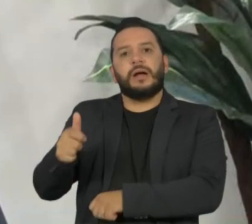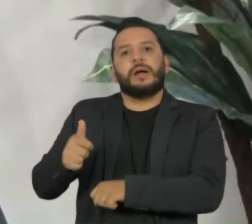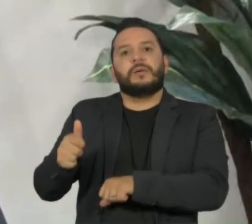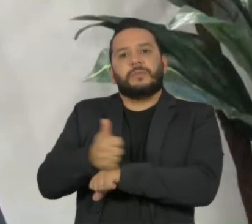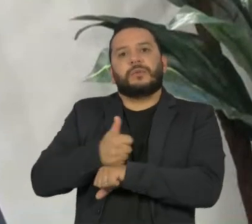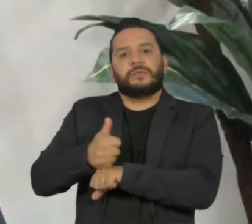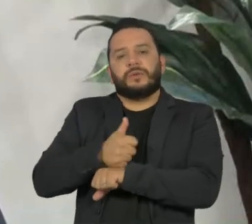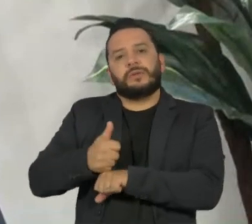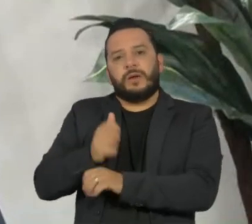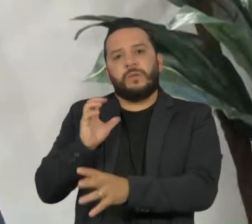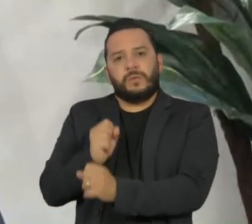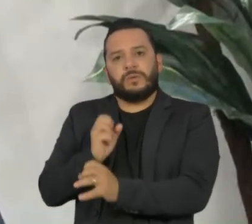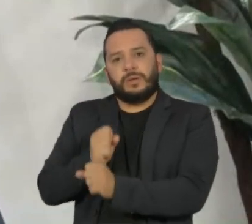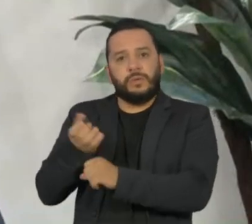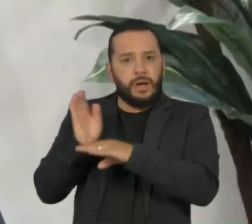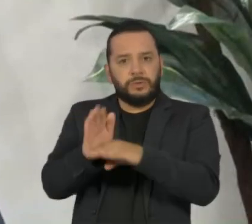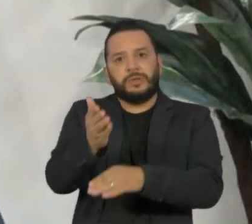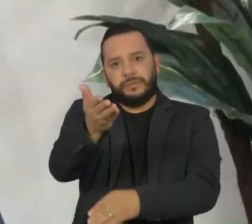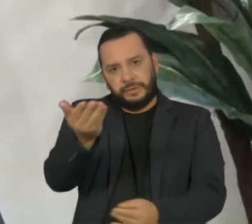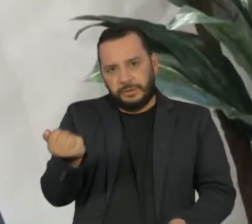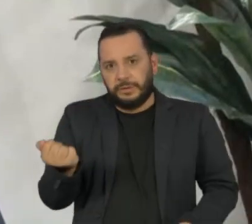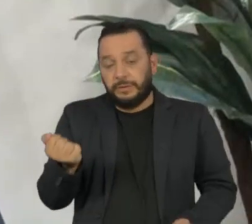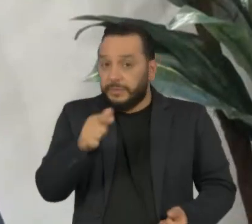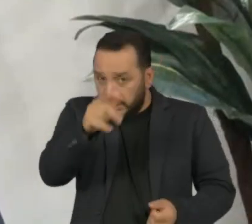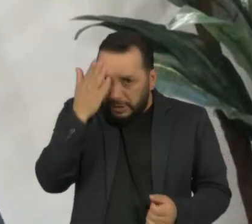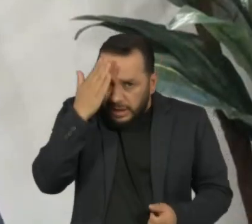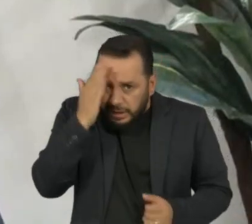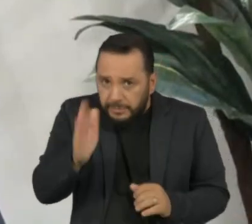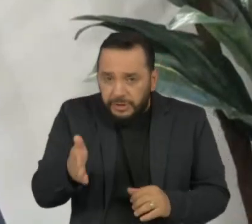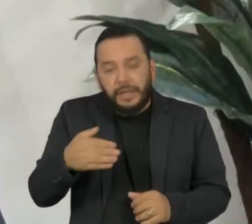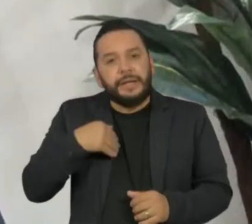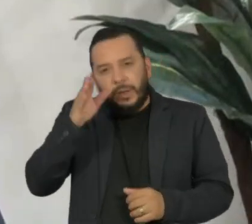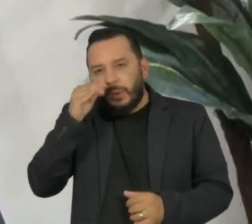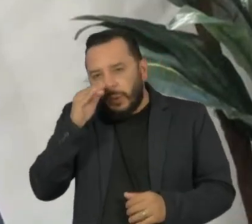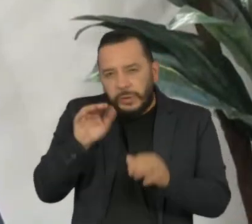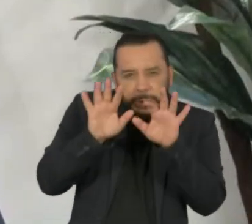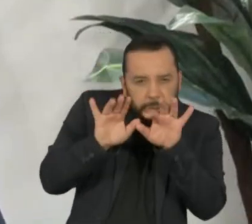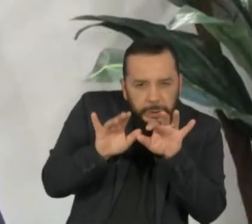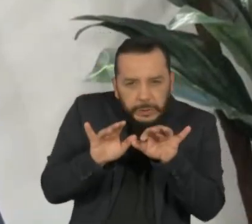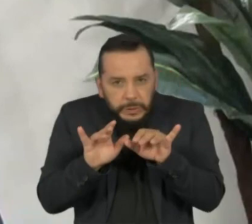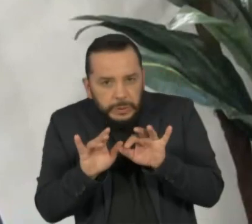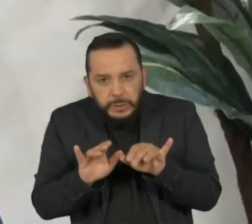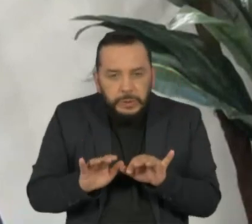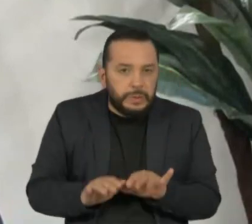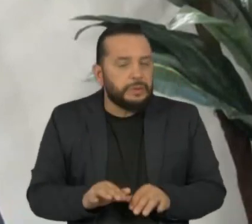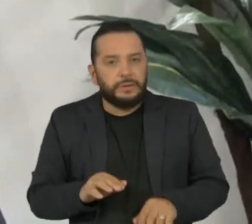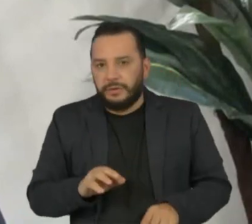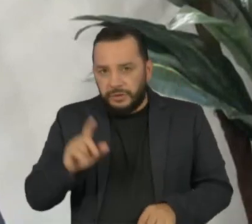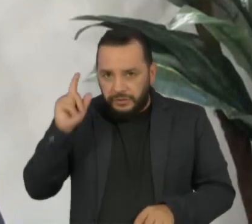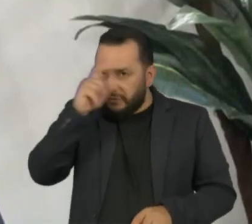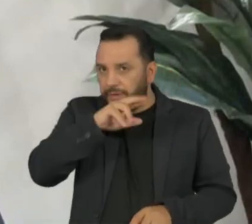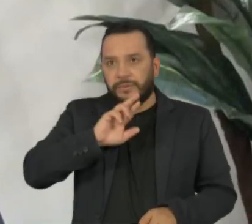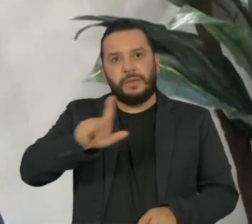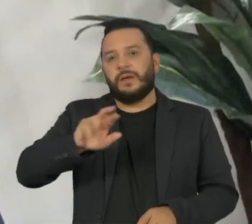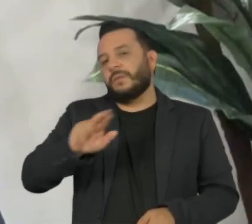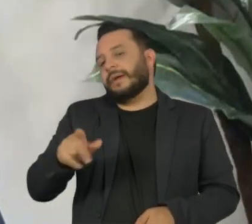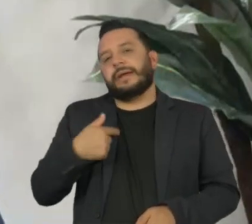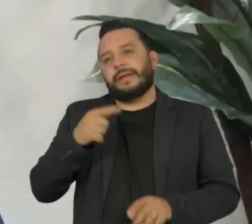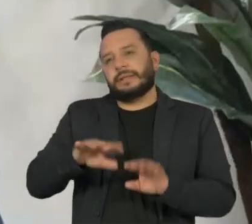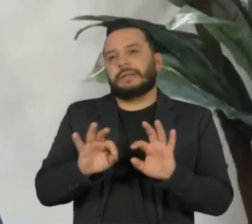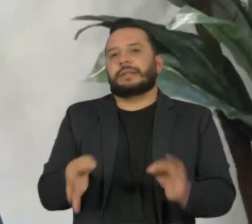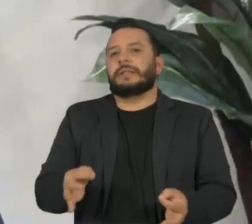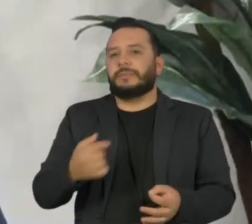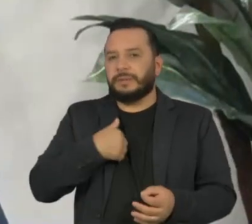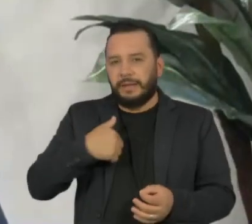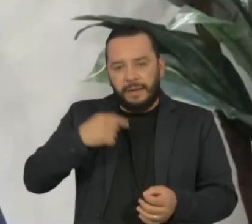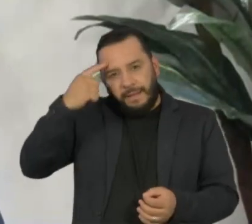para que te ajude nesse momento. Se você já sabe e é curioso, pode fazer, não é difícil, é simples, é bem